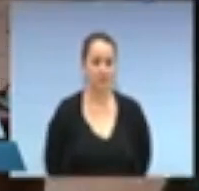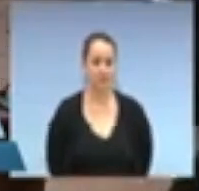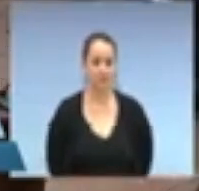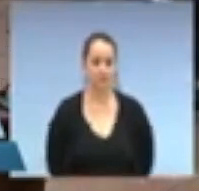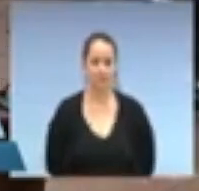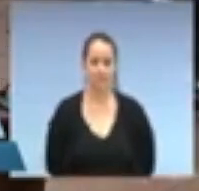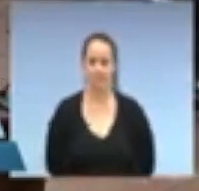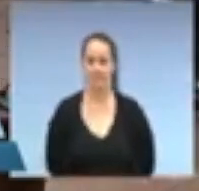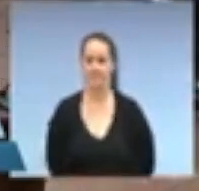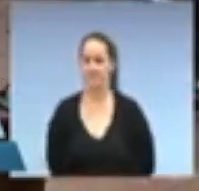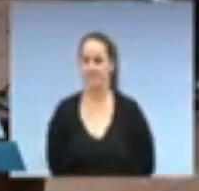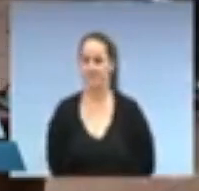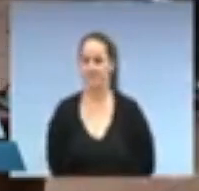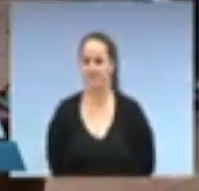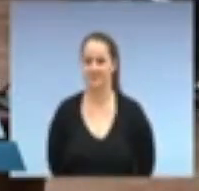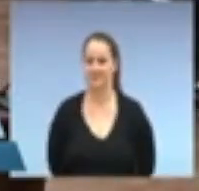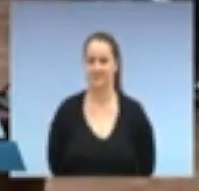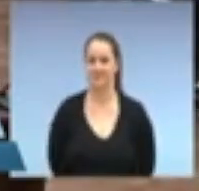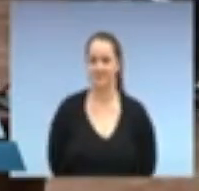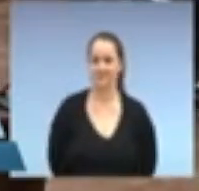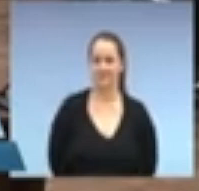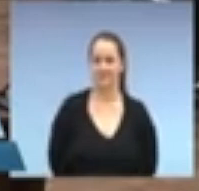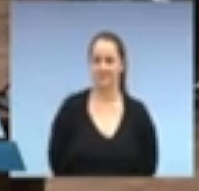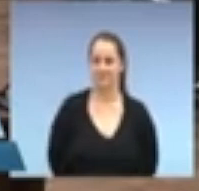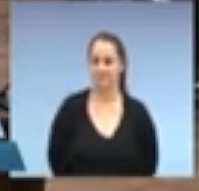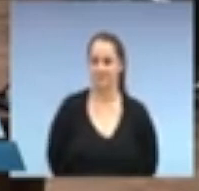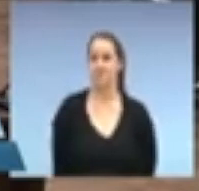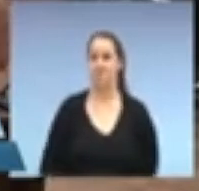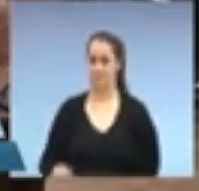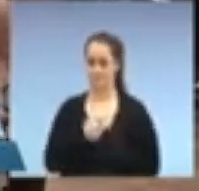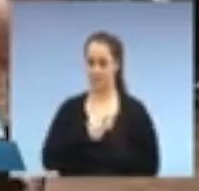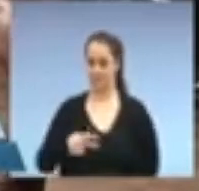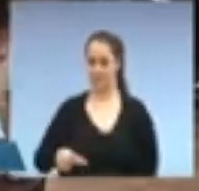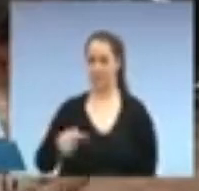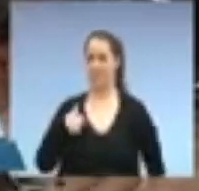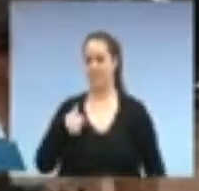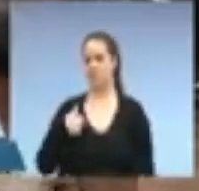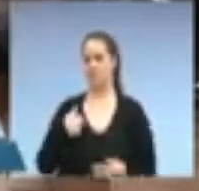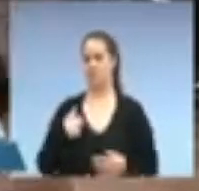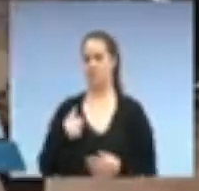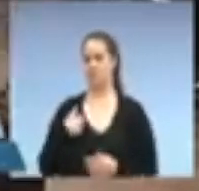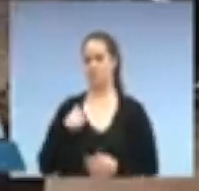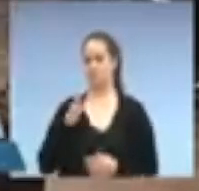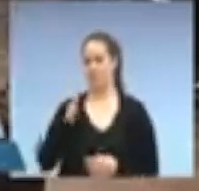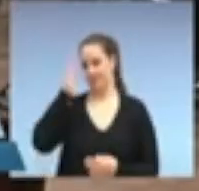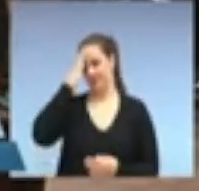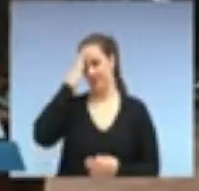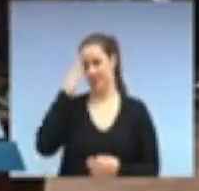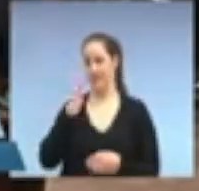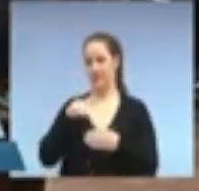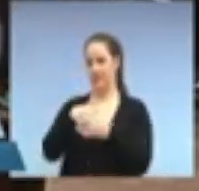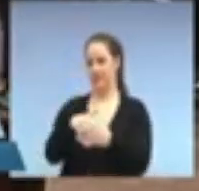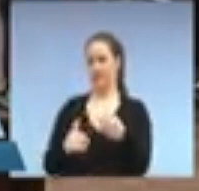denunciado, mas para você garantir espaço, você acaba passando por situações dessas, porque os homens tratam as mulheres como se elas não tivessem estar